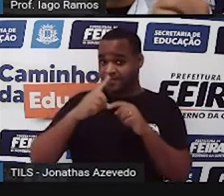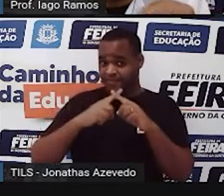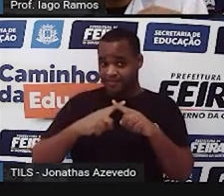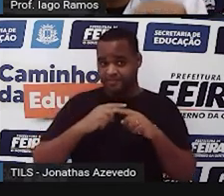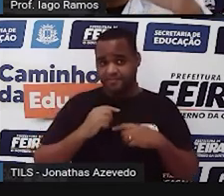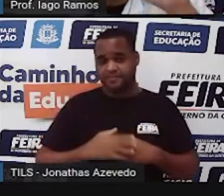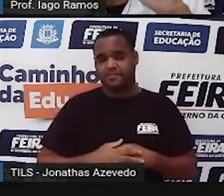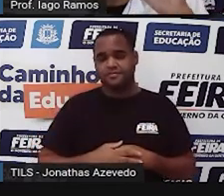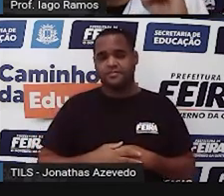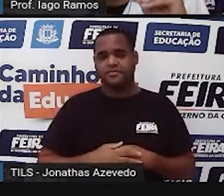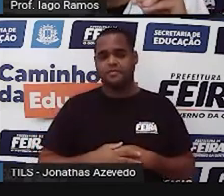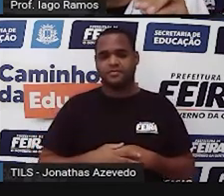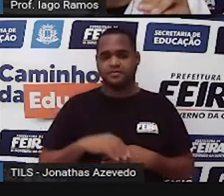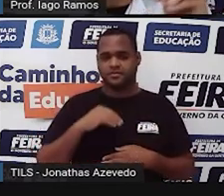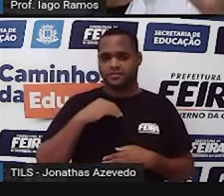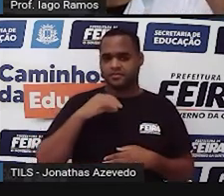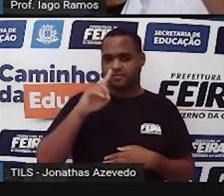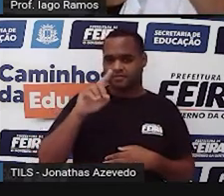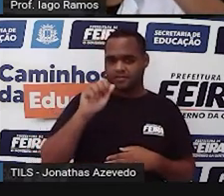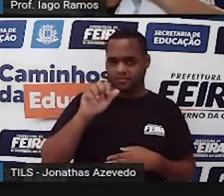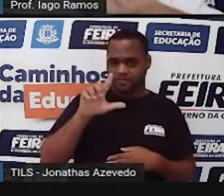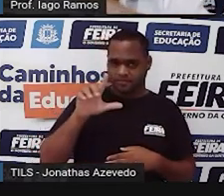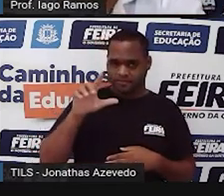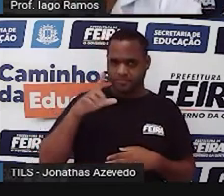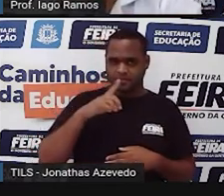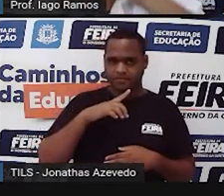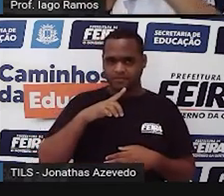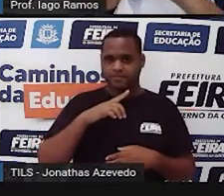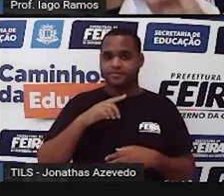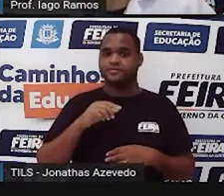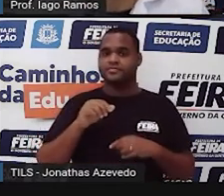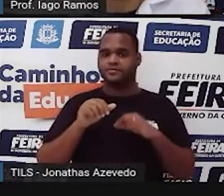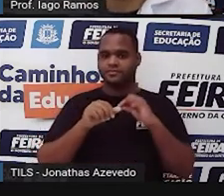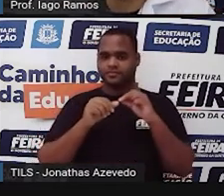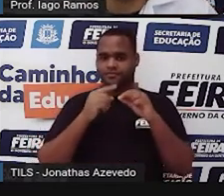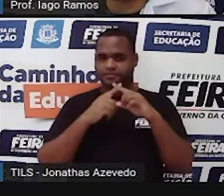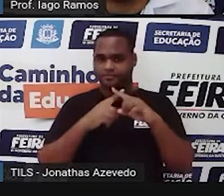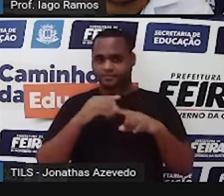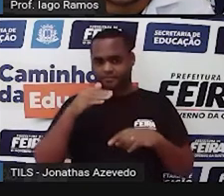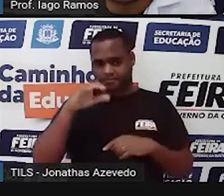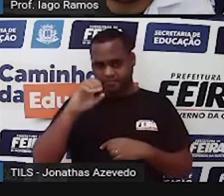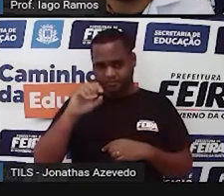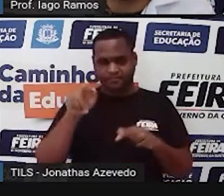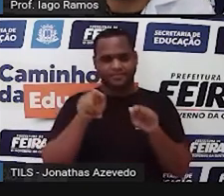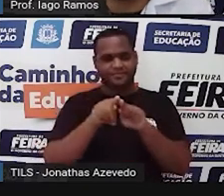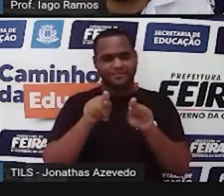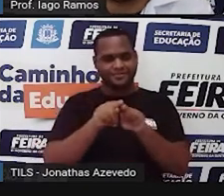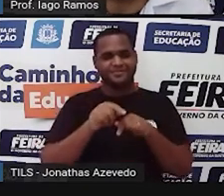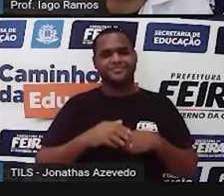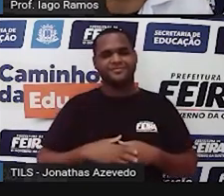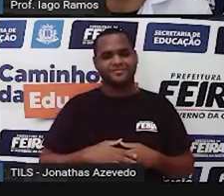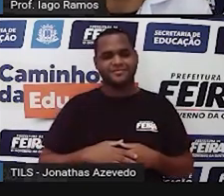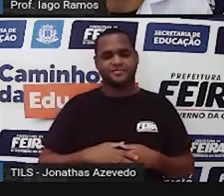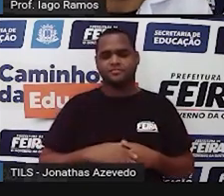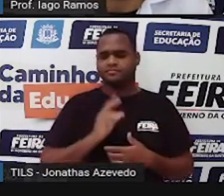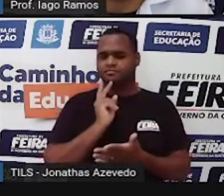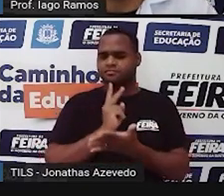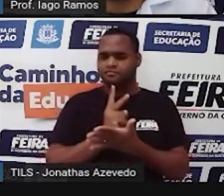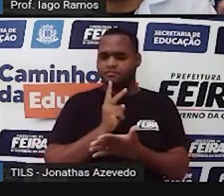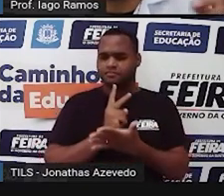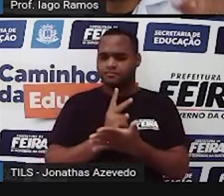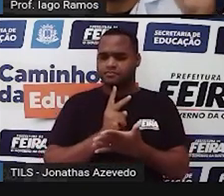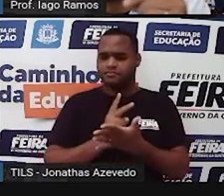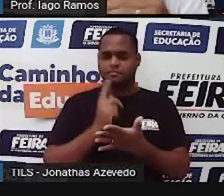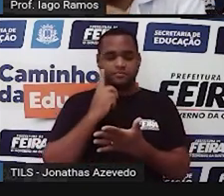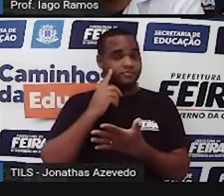Então, do decalitro, DAL para litro vezes 10 também. Então, assim, sempre que você for para